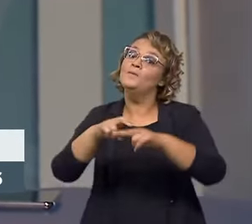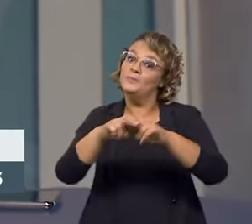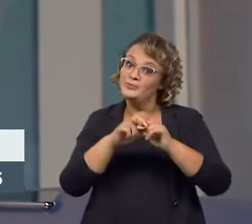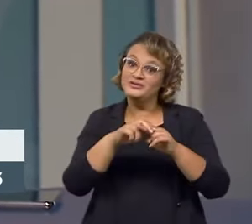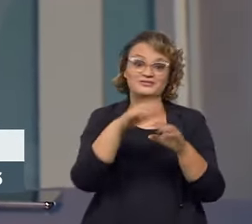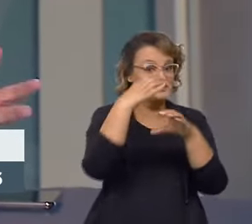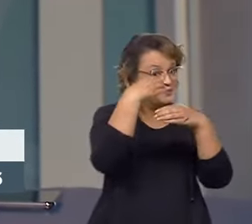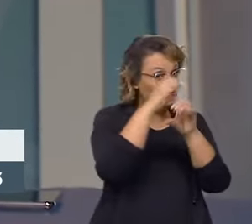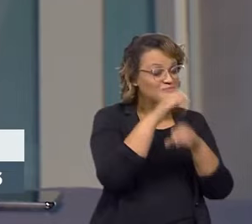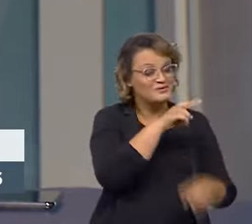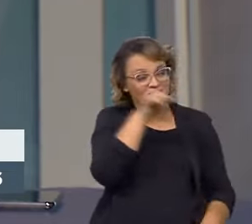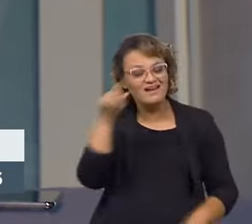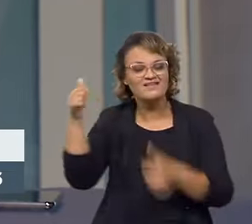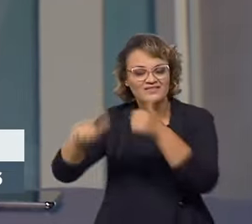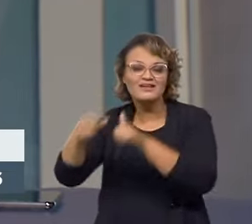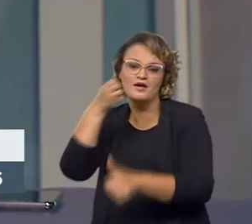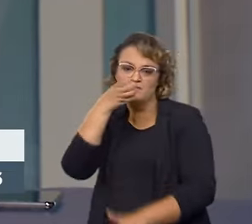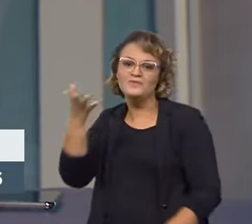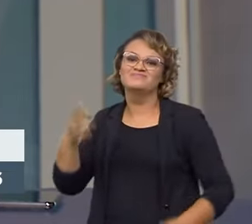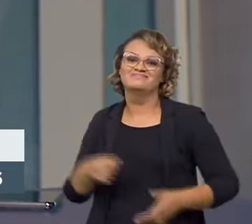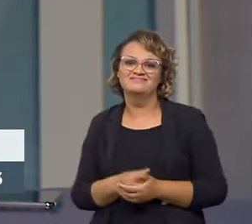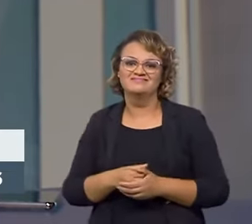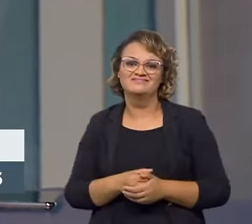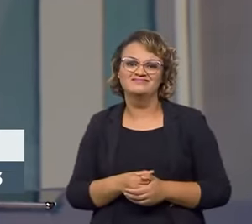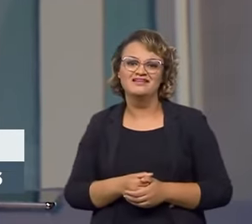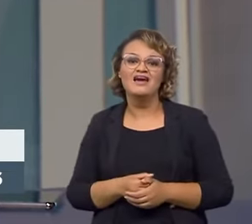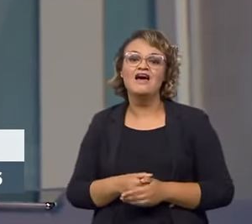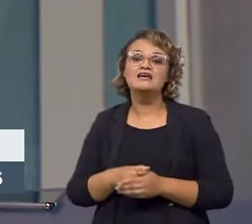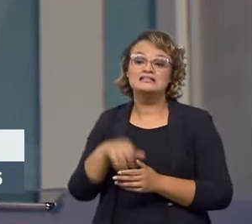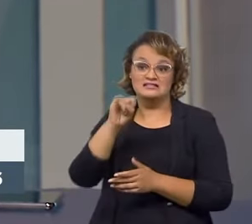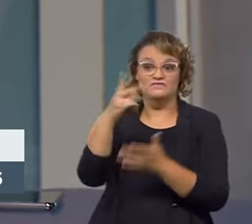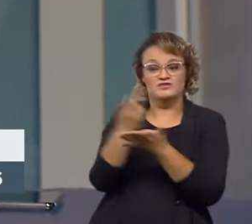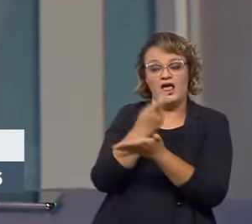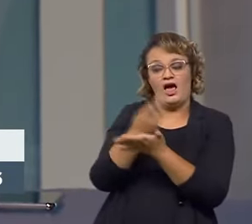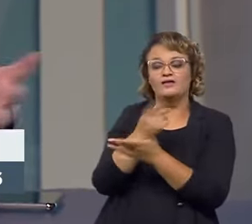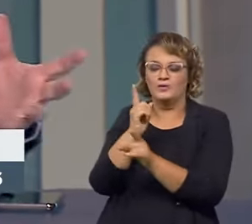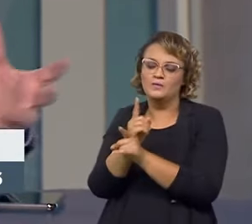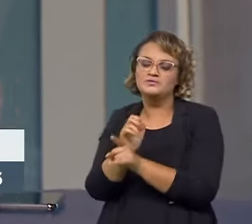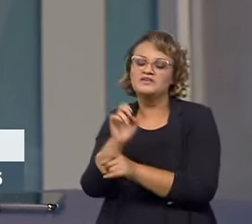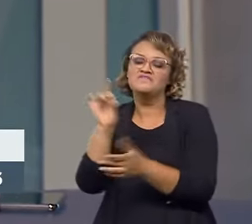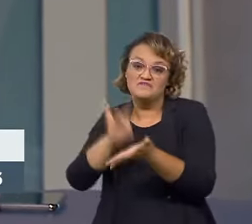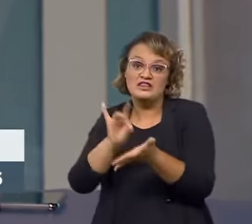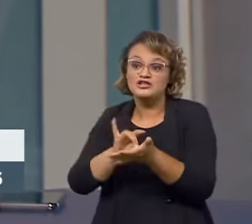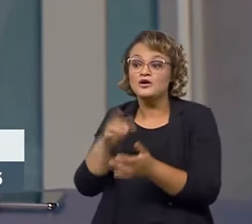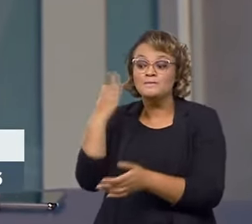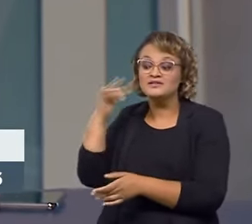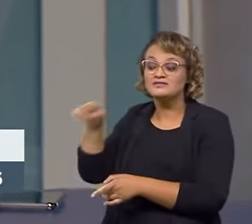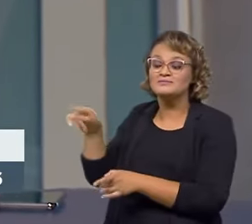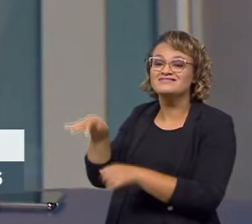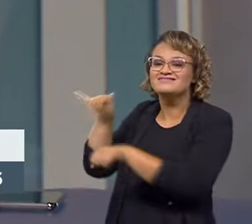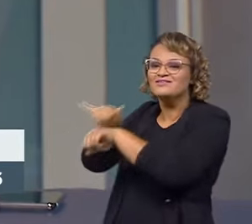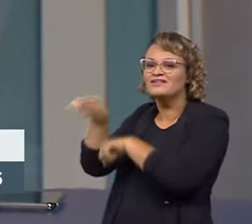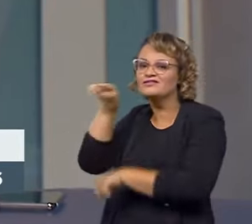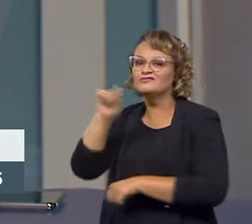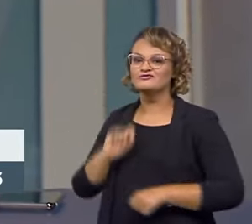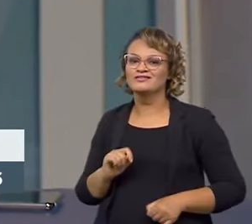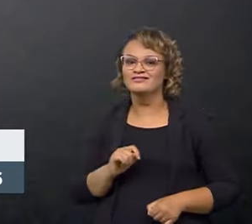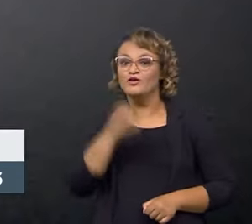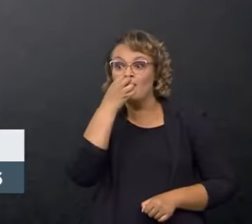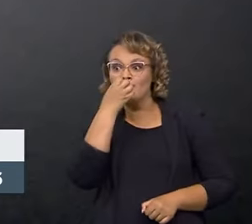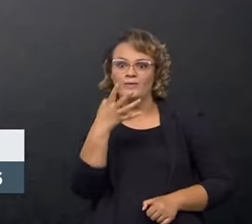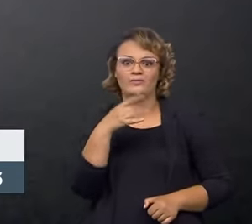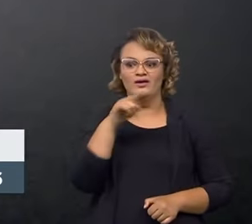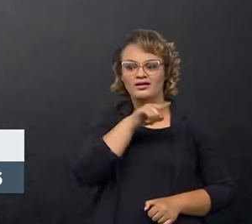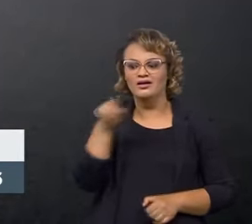pequena e uma média empresa, como foi colocado, se ela vai entrar num mercado novo, se ela não tem um processo de certificação, ela vai ter que